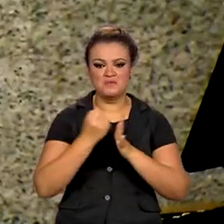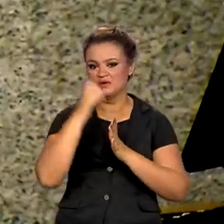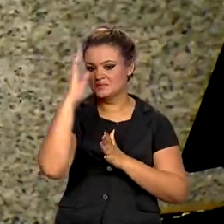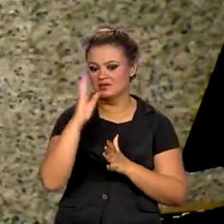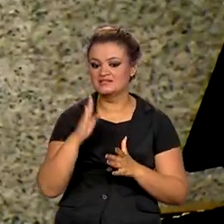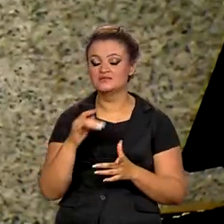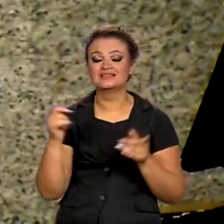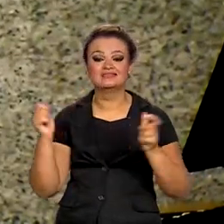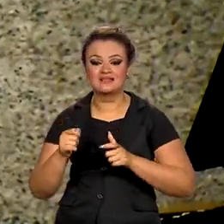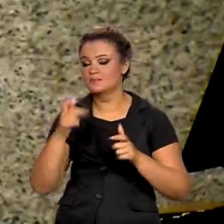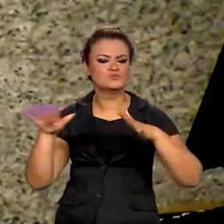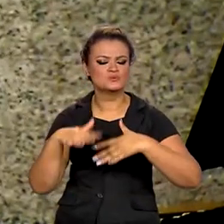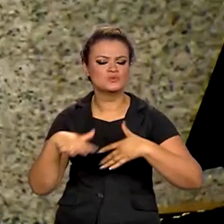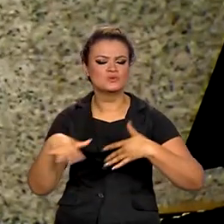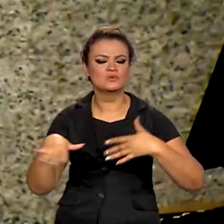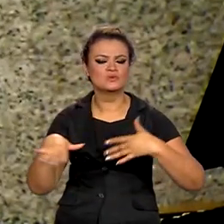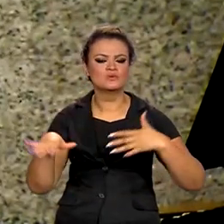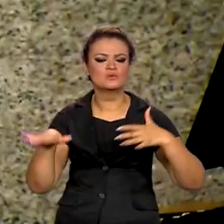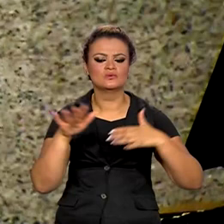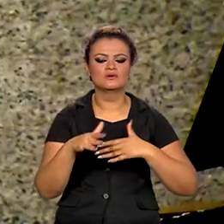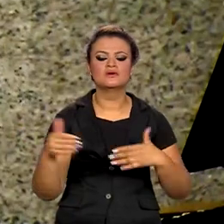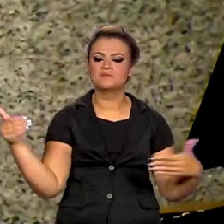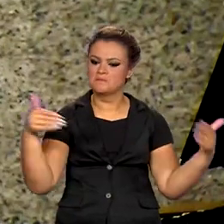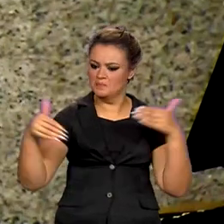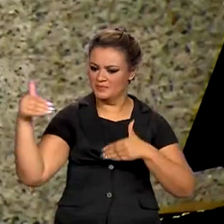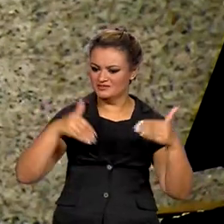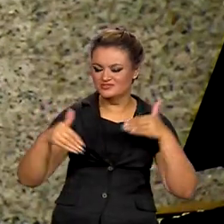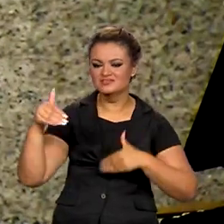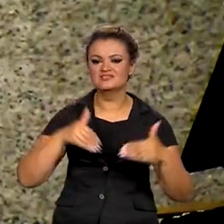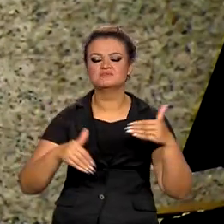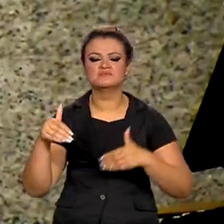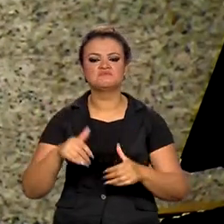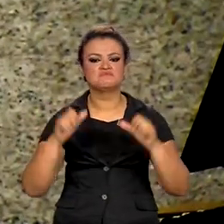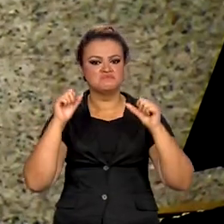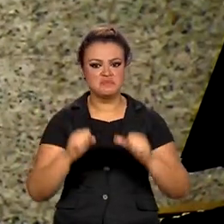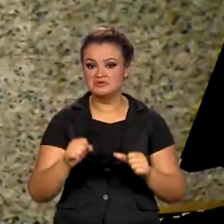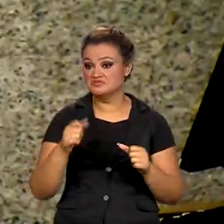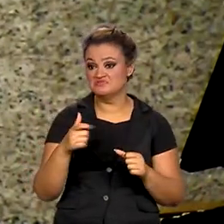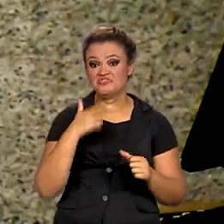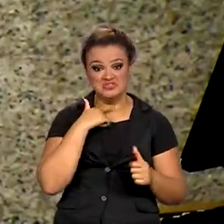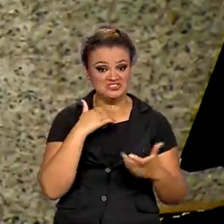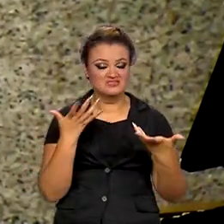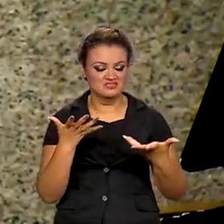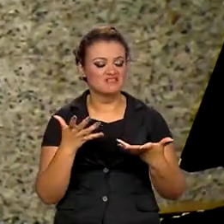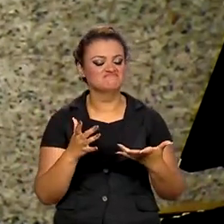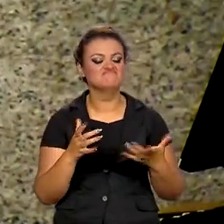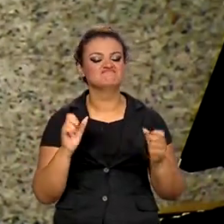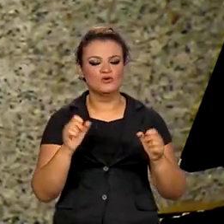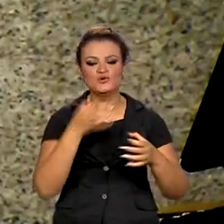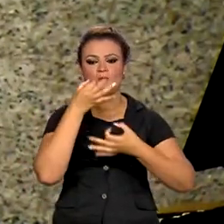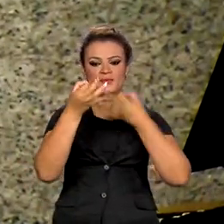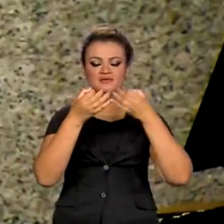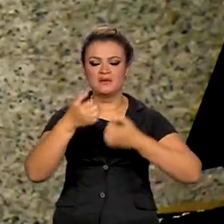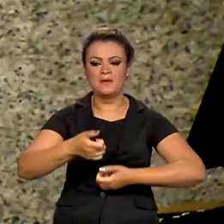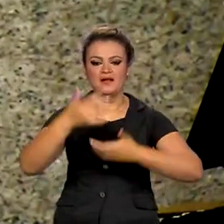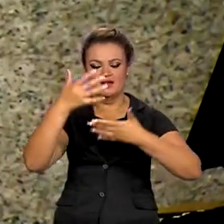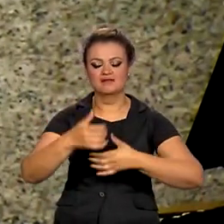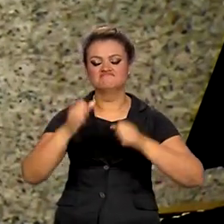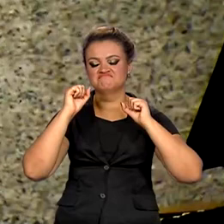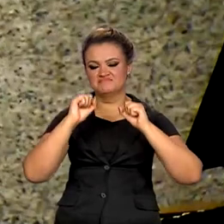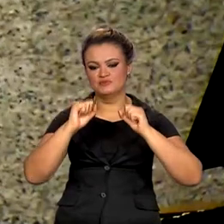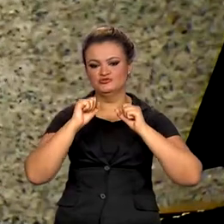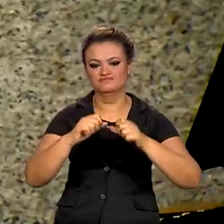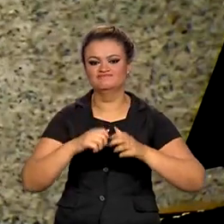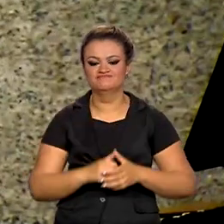possibilitar que todos os brasileiros e brasileiras que queiram participar e botar suas impressões digitais